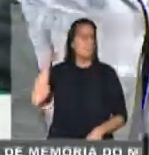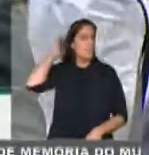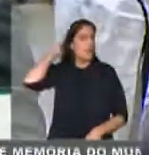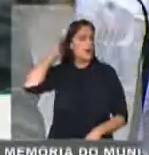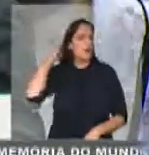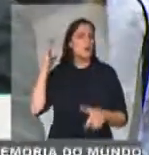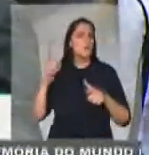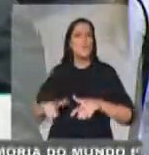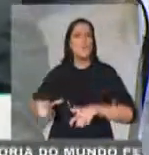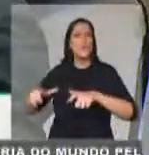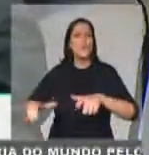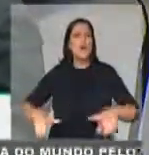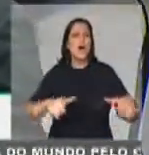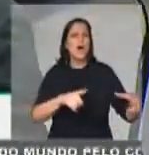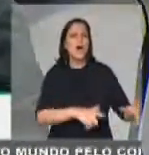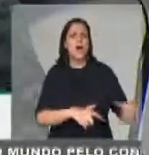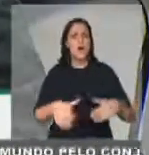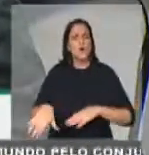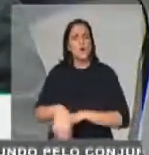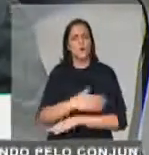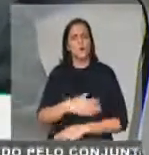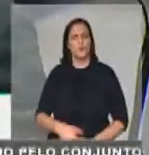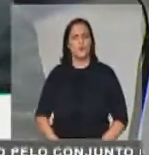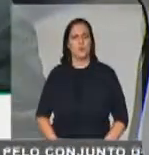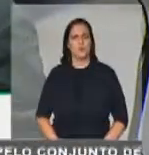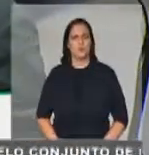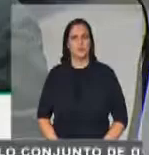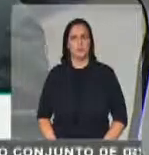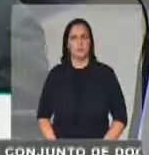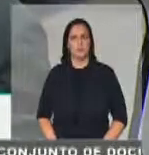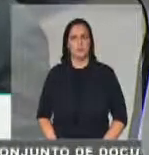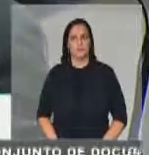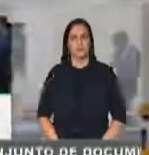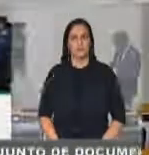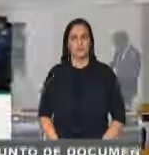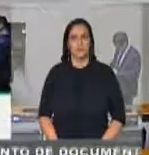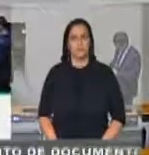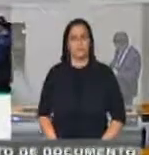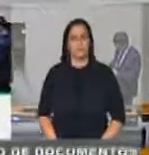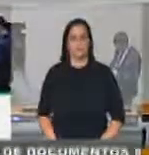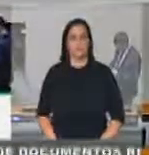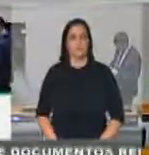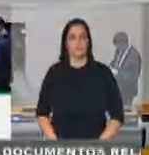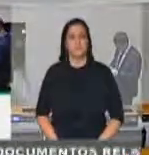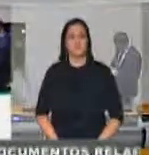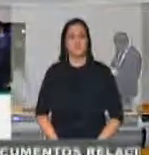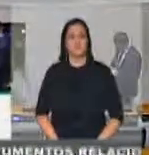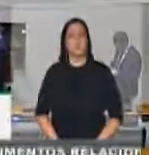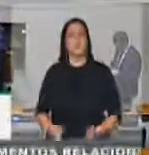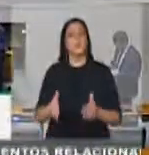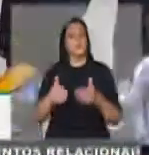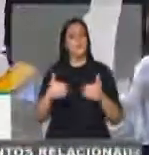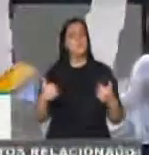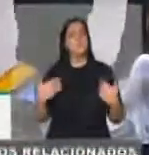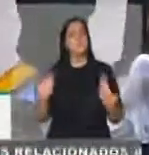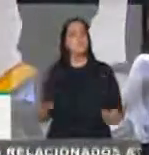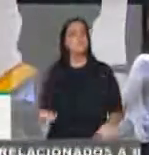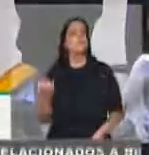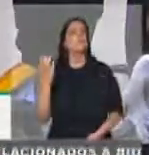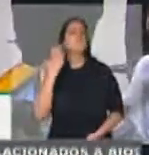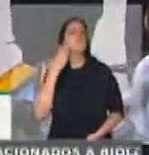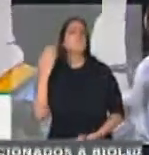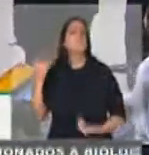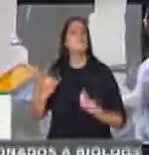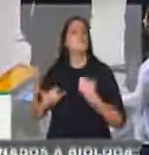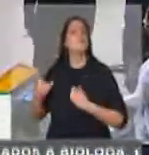Então, eu peço, portanto, informação do